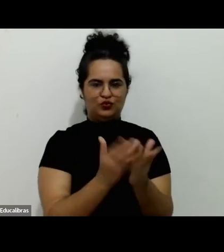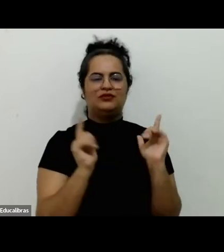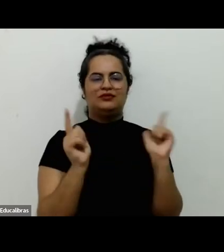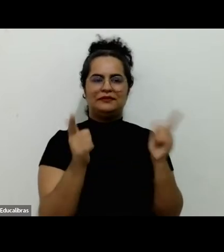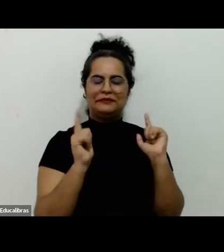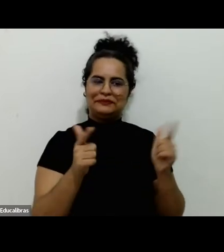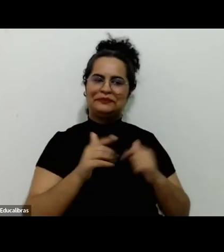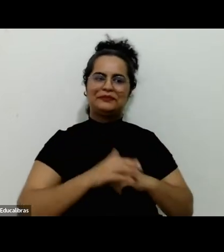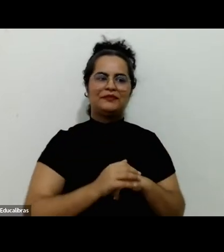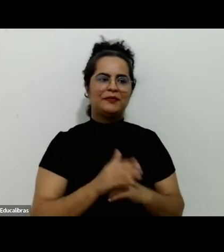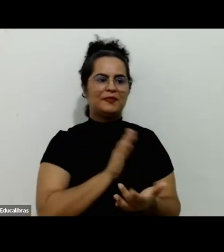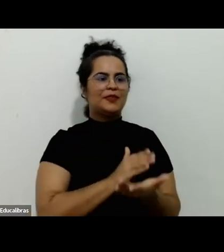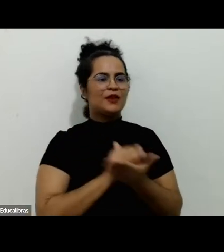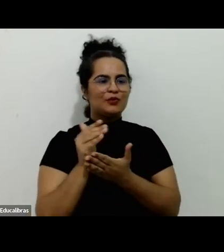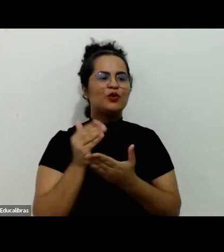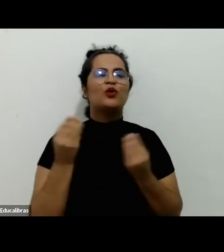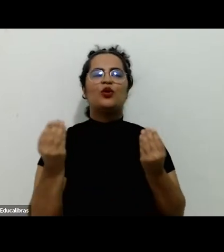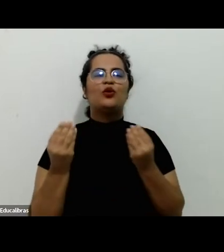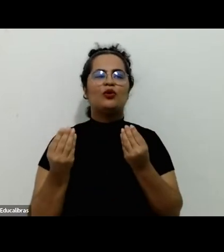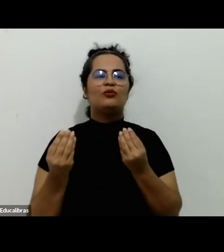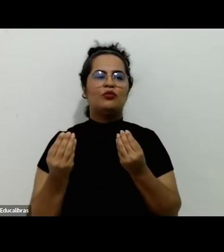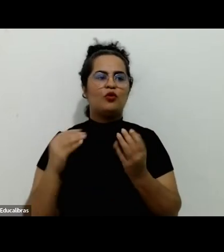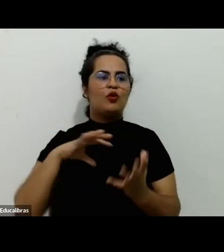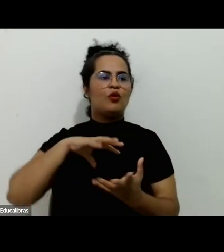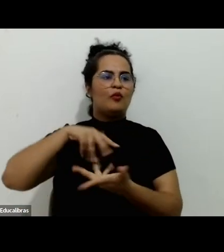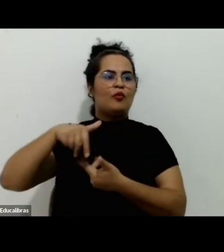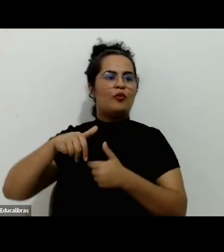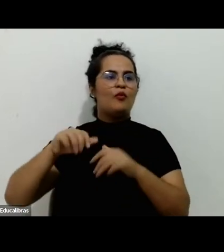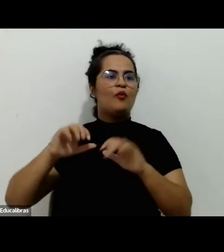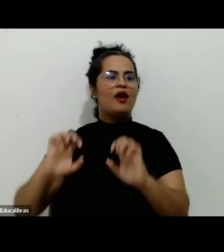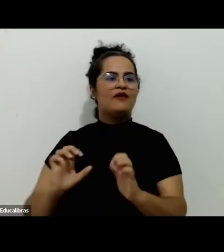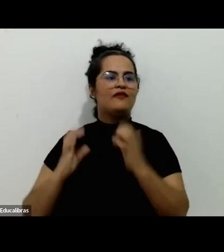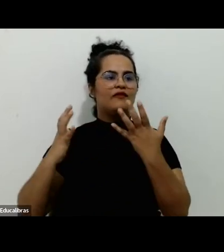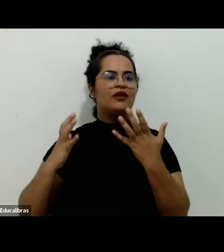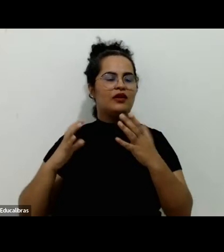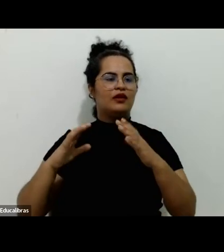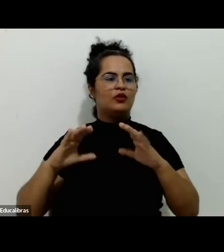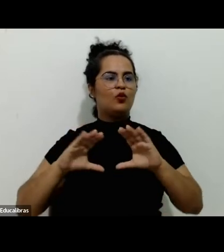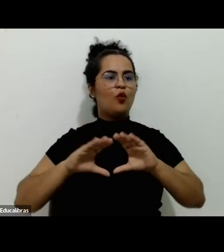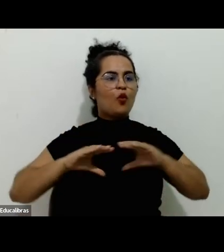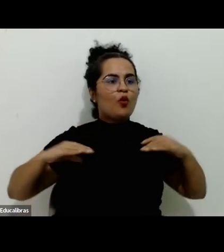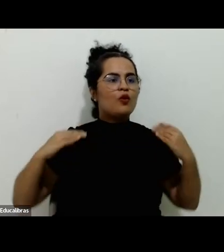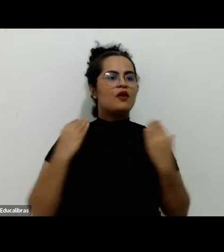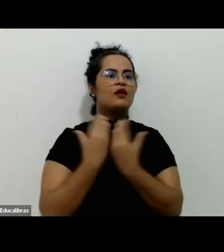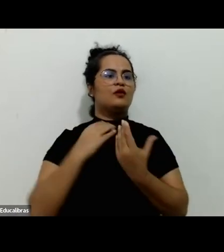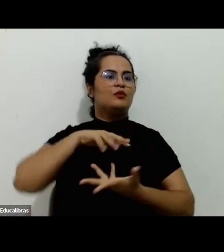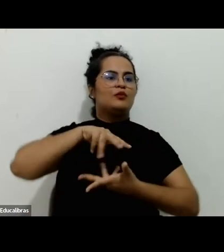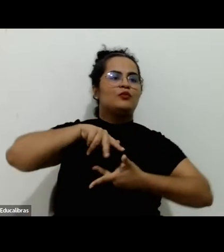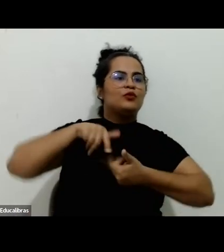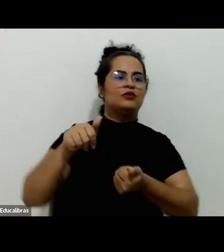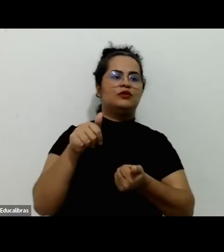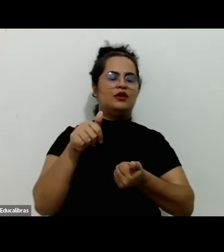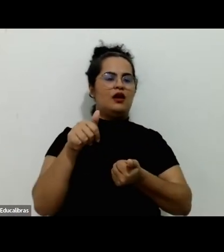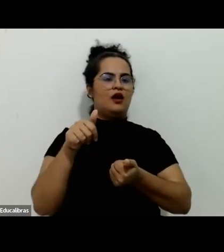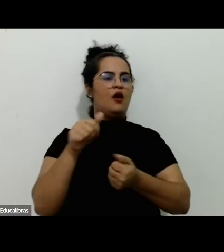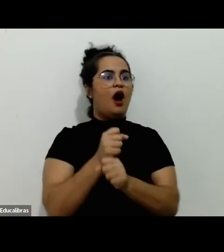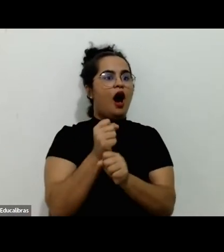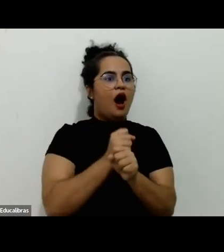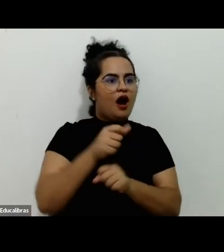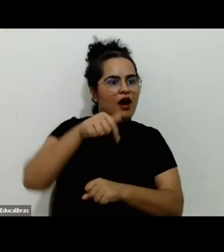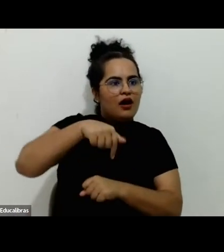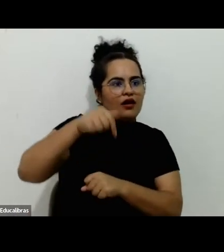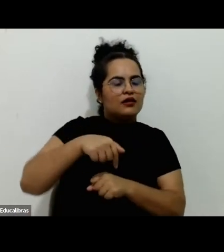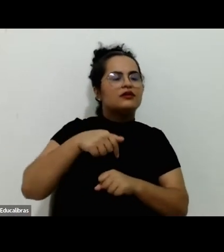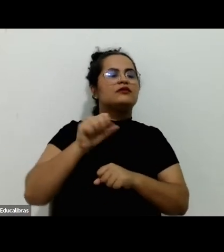verdade, impulsionado pelo Congresso Mundial de Lazer, que o SESC São Paulo organizou com primor no ano de 2018,